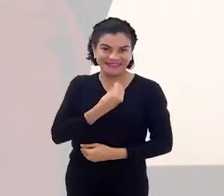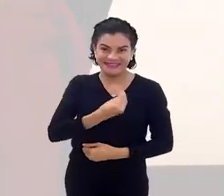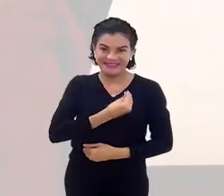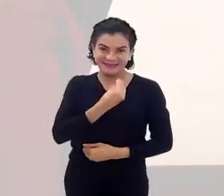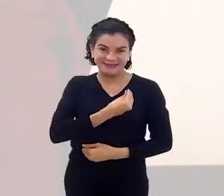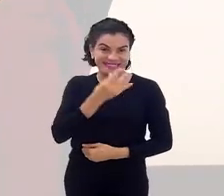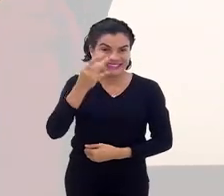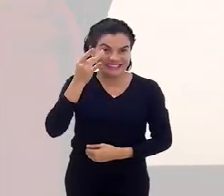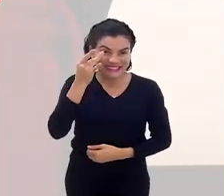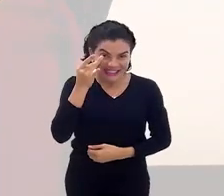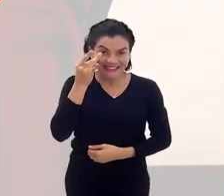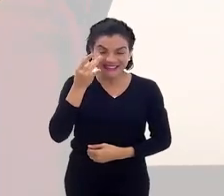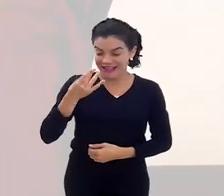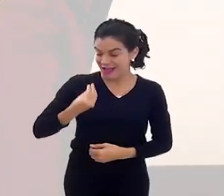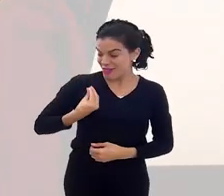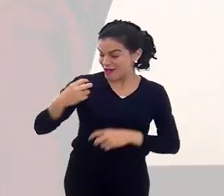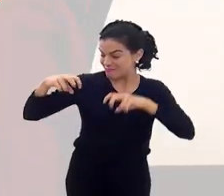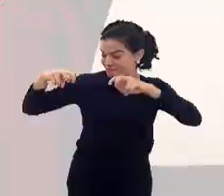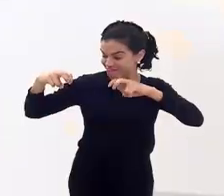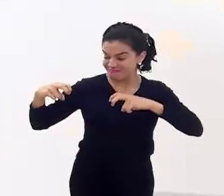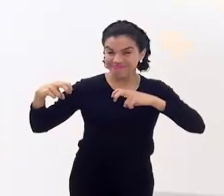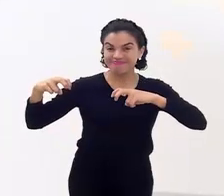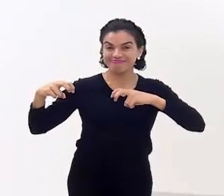de estar aqui conosco.